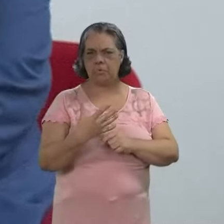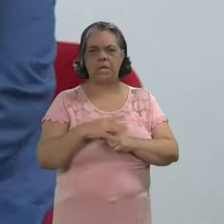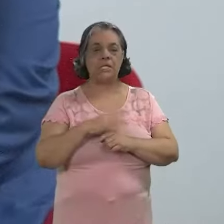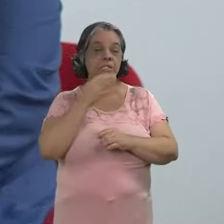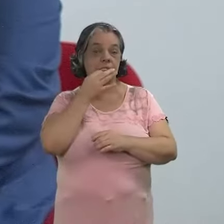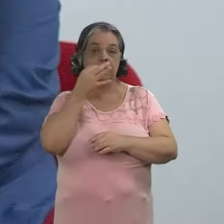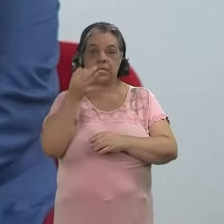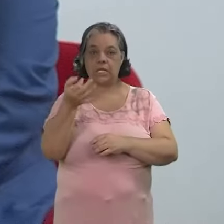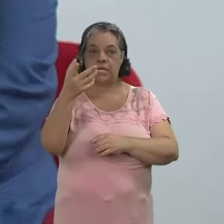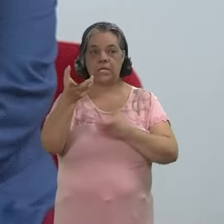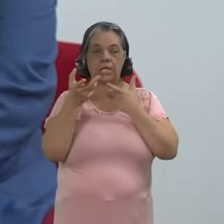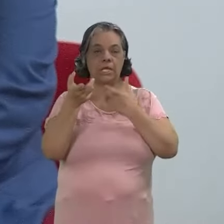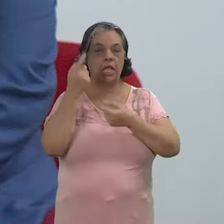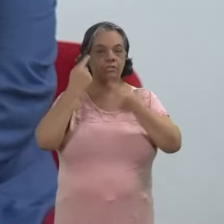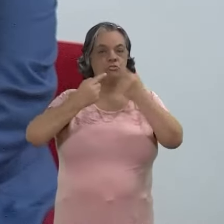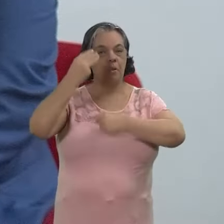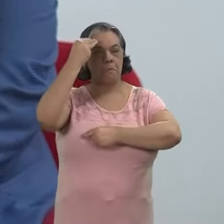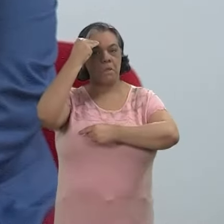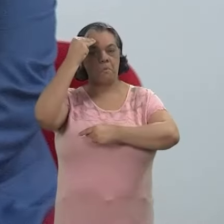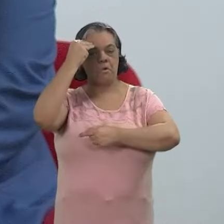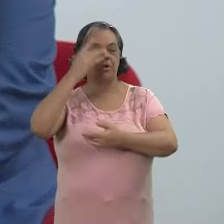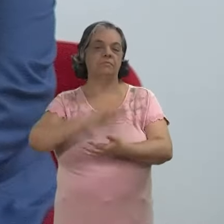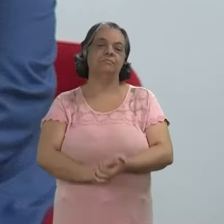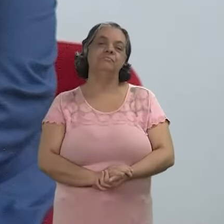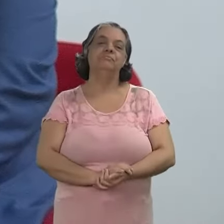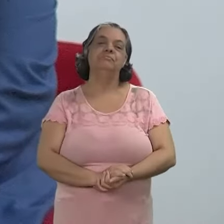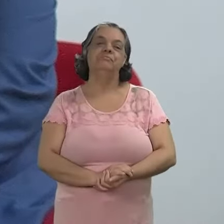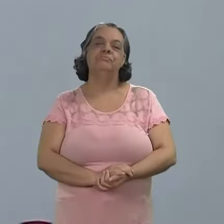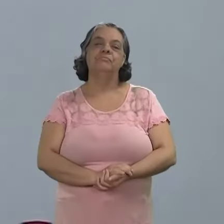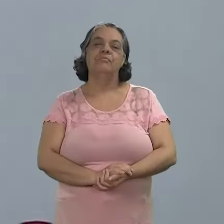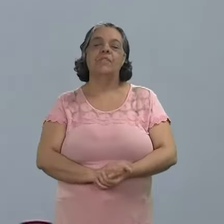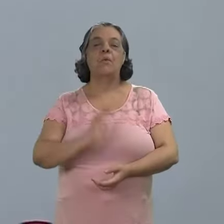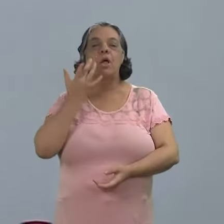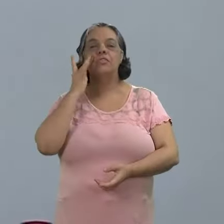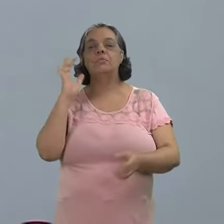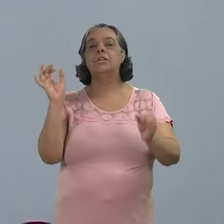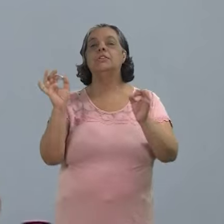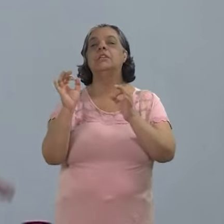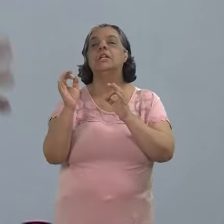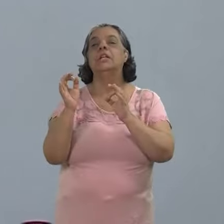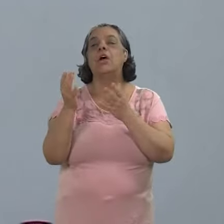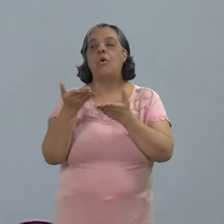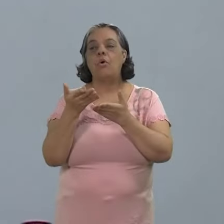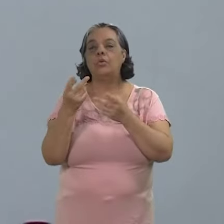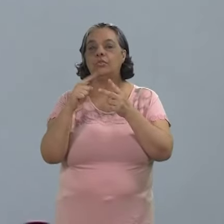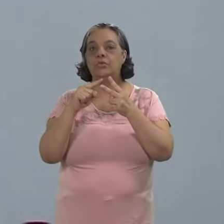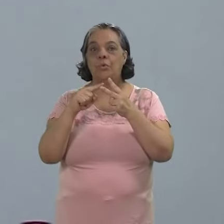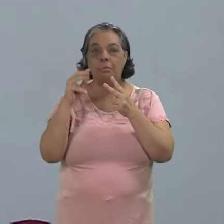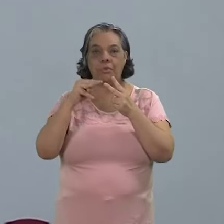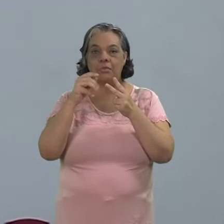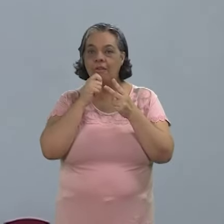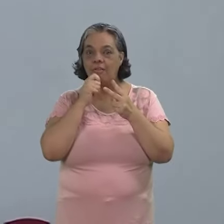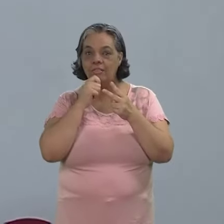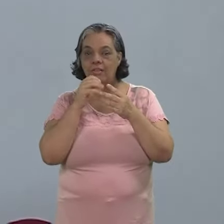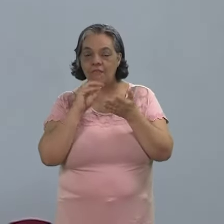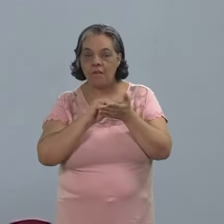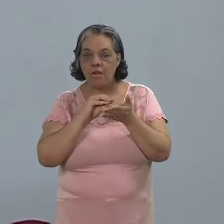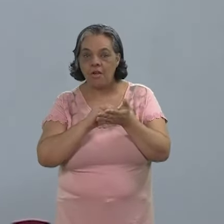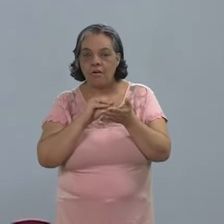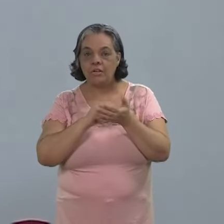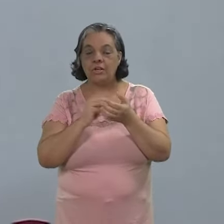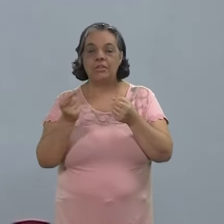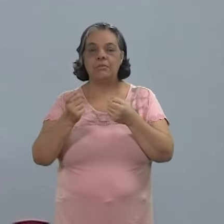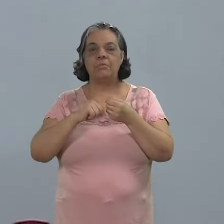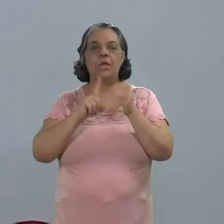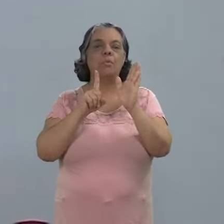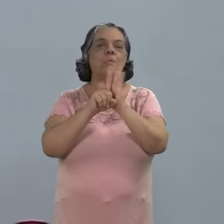mas é uma super dica de quem quer discutir memória na América Latina e agora acho que para a gente rebater aqui com esses dois minutinhos que nos faltam eu